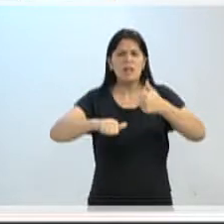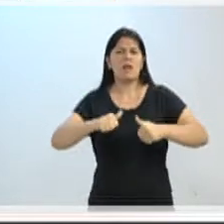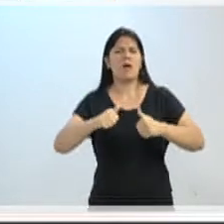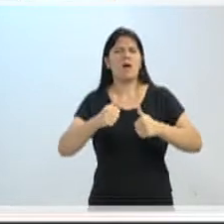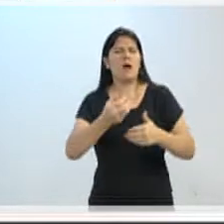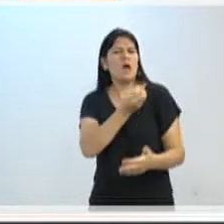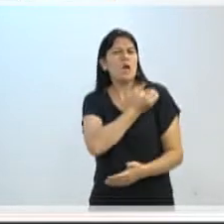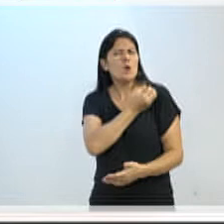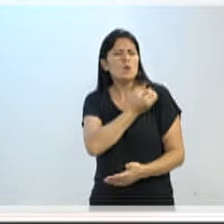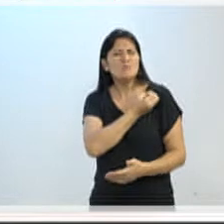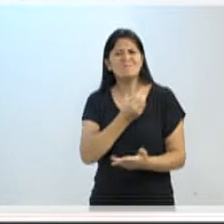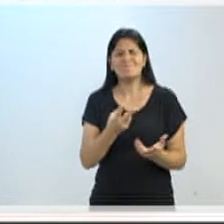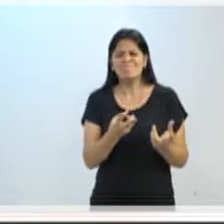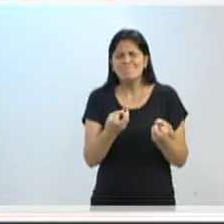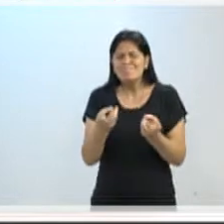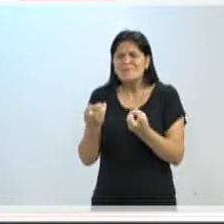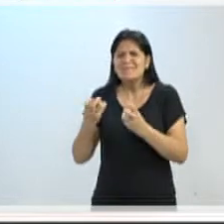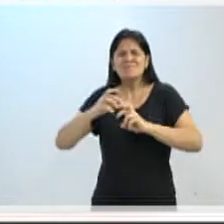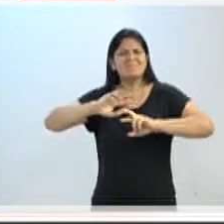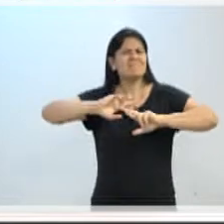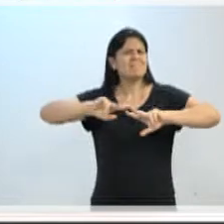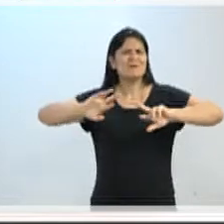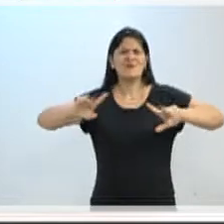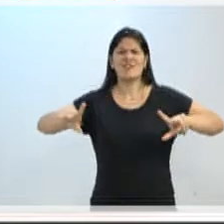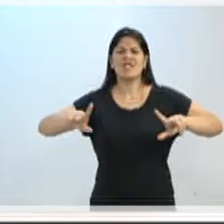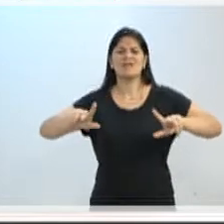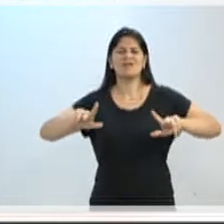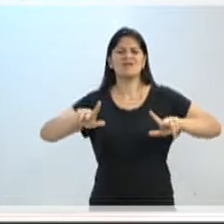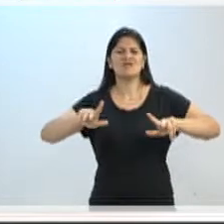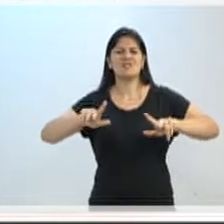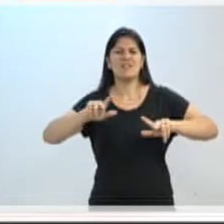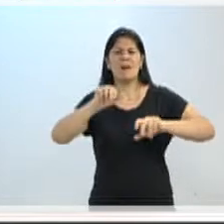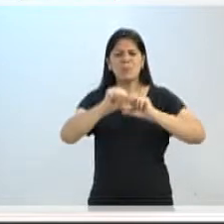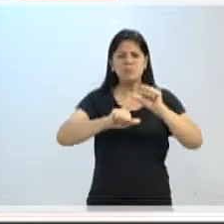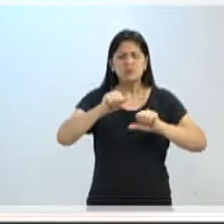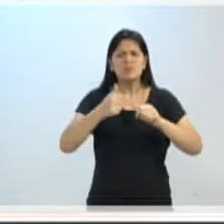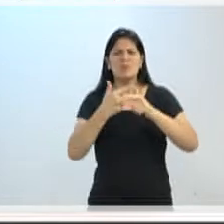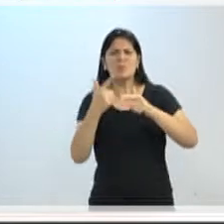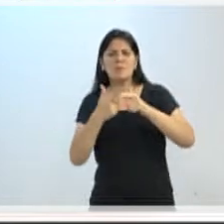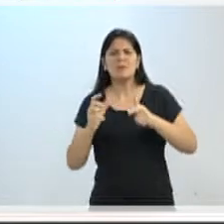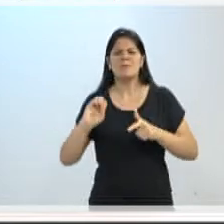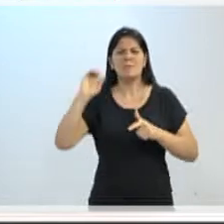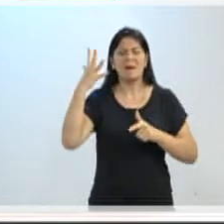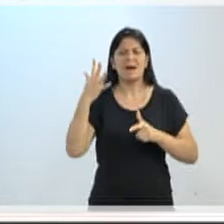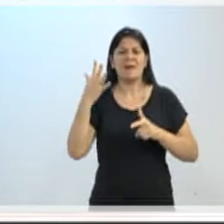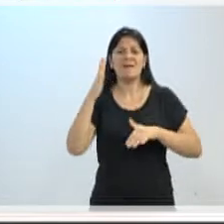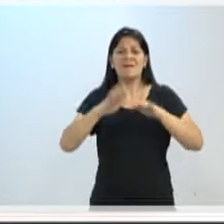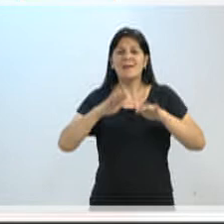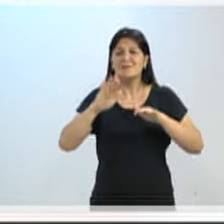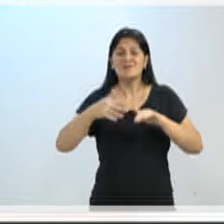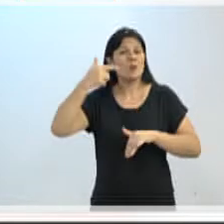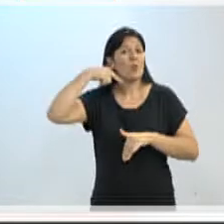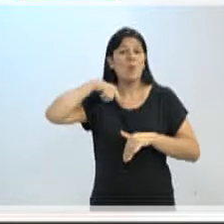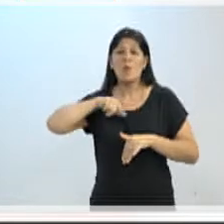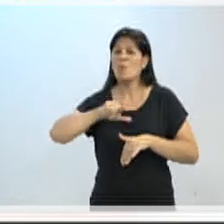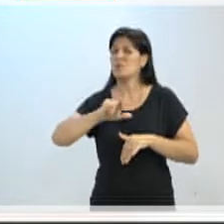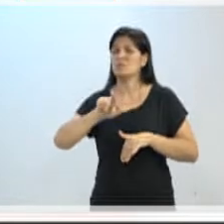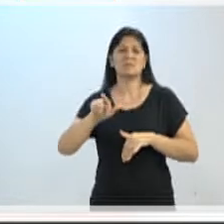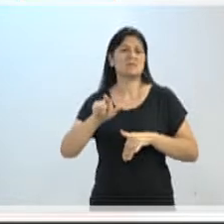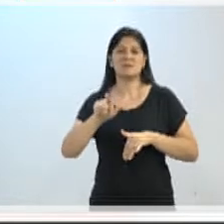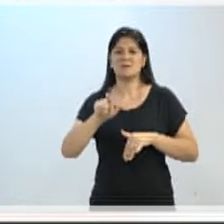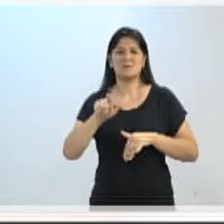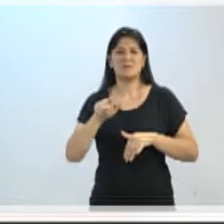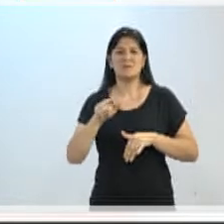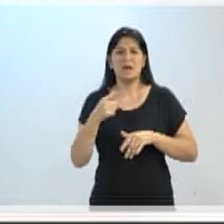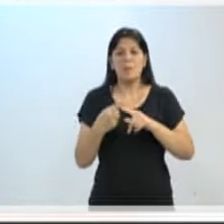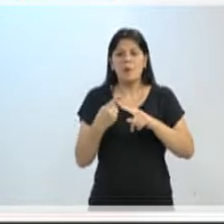ver que tem uma série de variáveis que nos interferem no dia a dia e que também, às vezes, não atendem àquela expectativa que